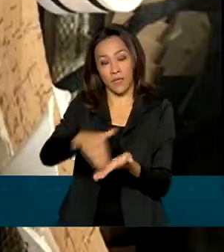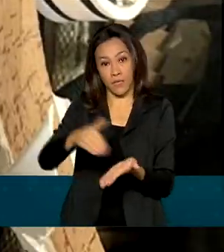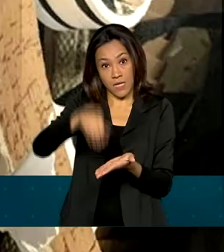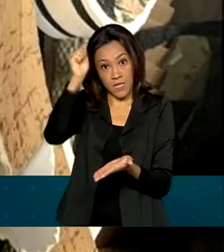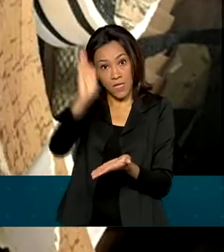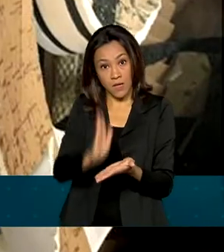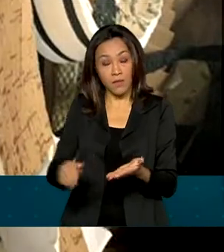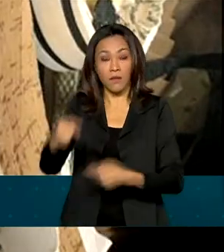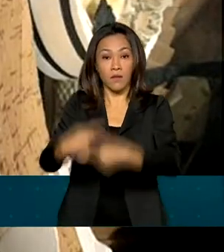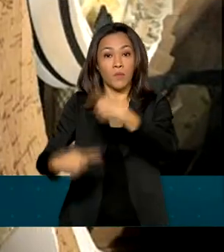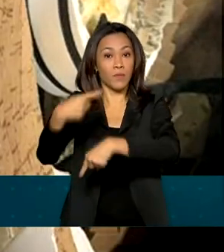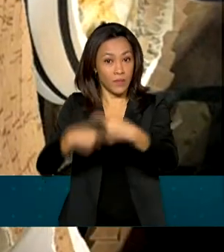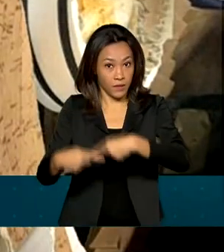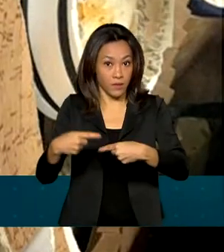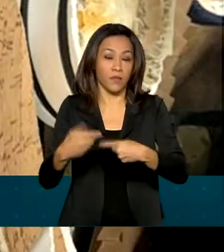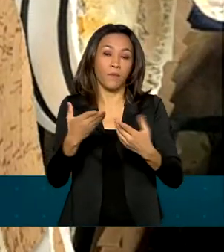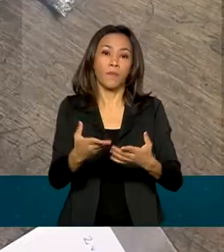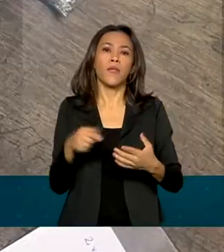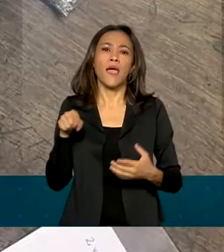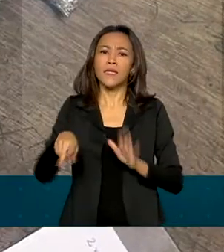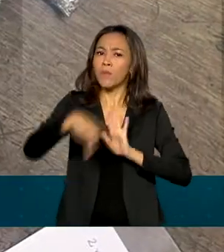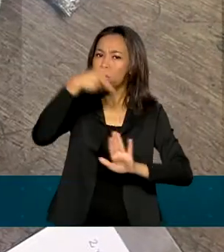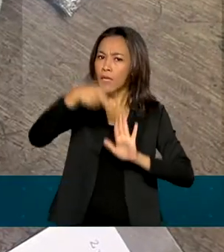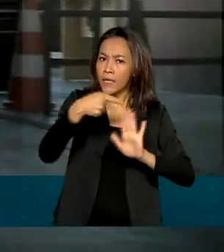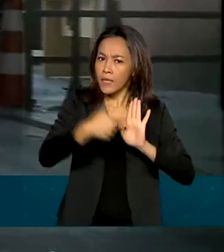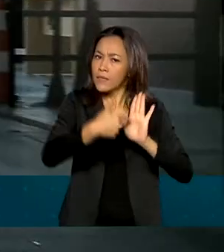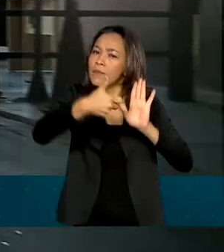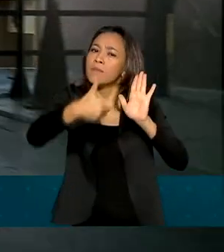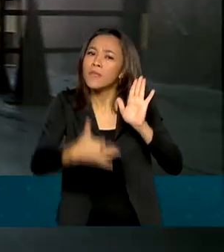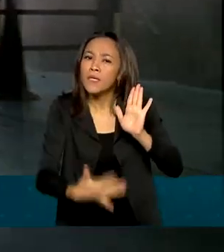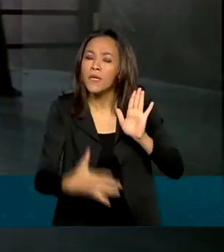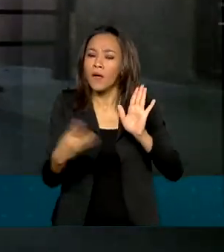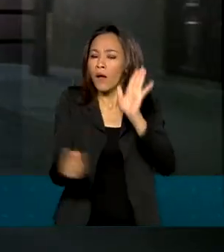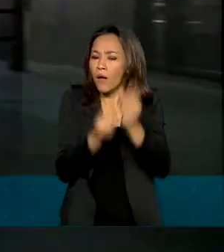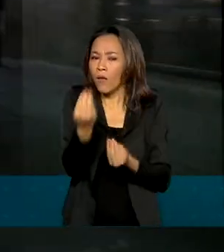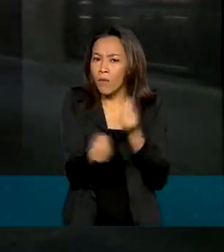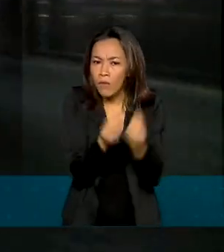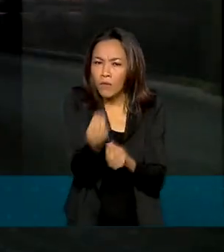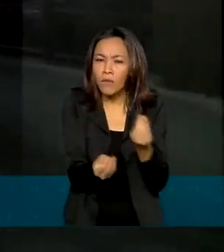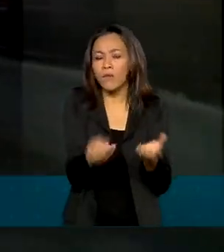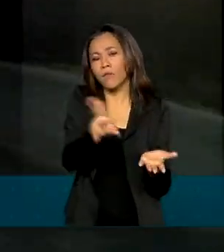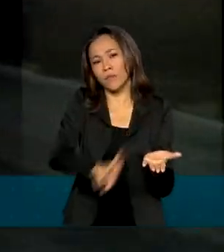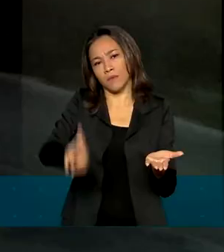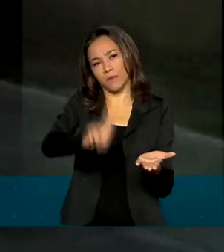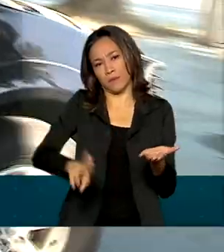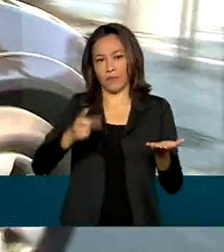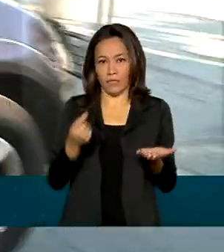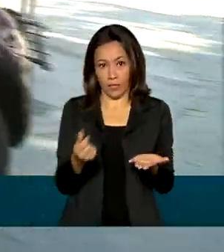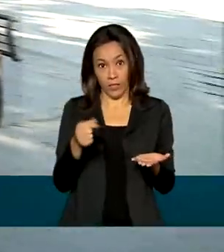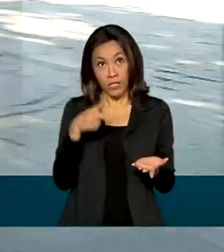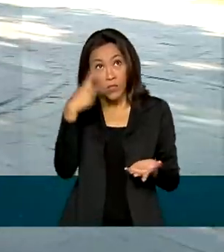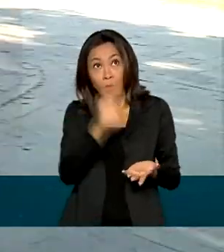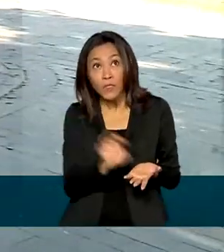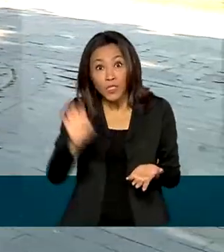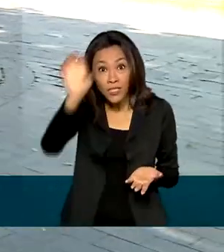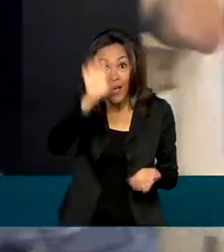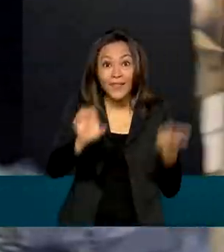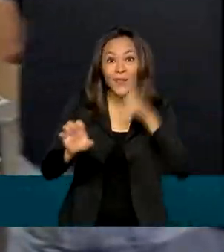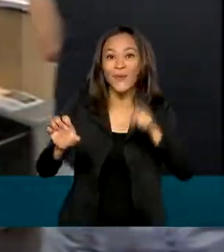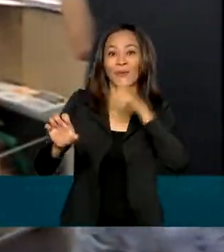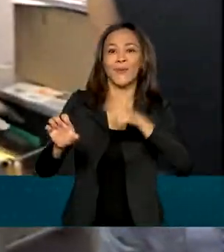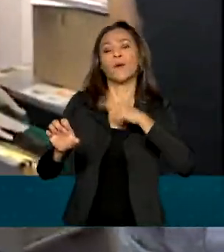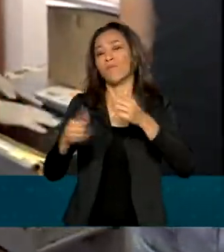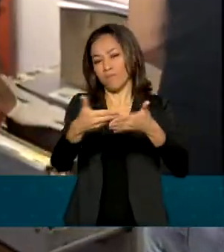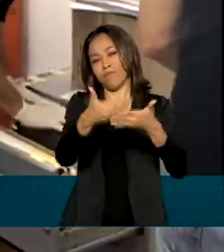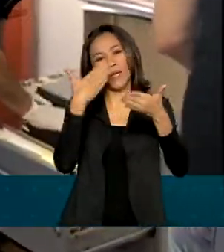Política sobre Drogas, Senad. A portaria também define como a verba deve ser invertida e que os estados beneficiados devem